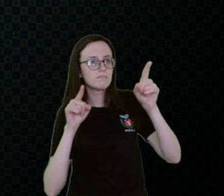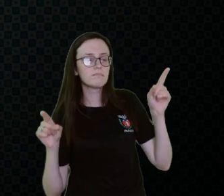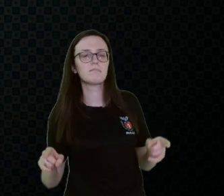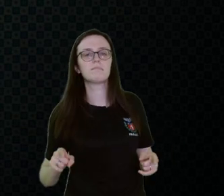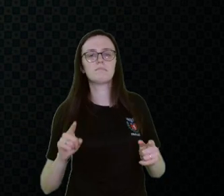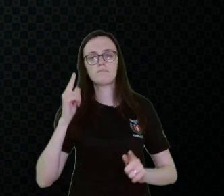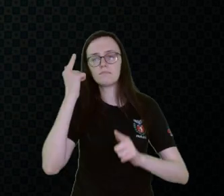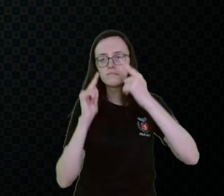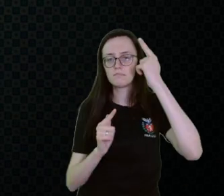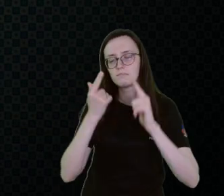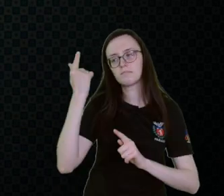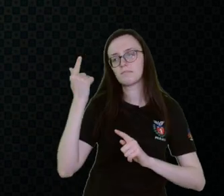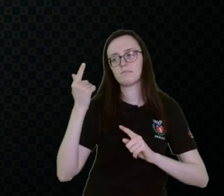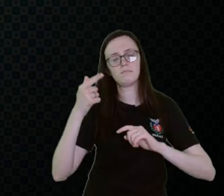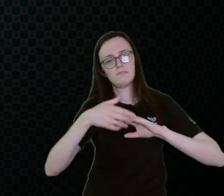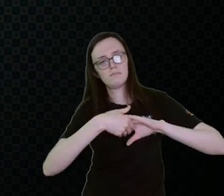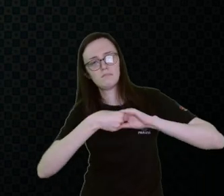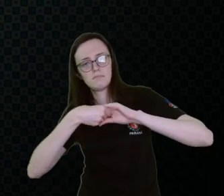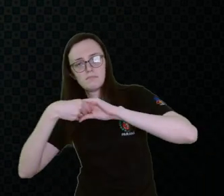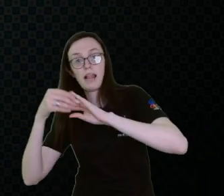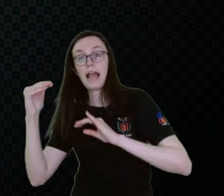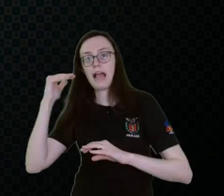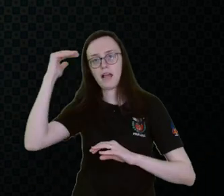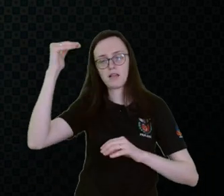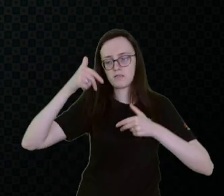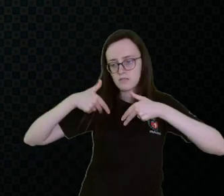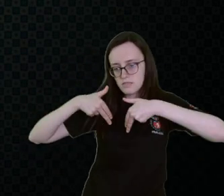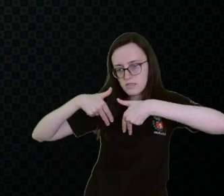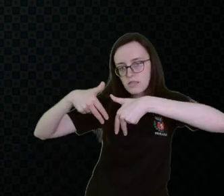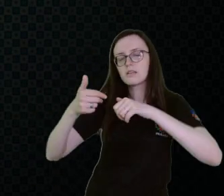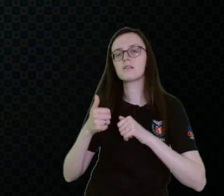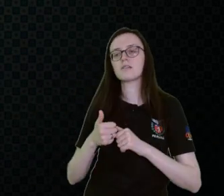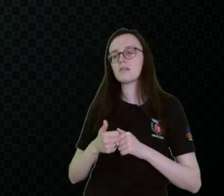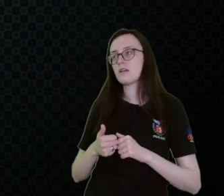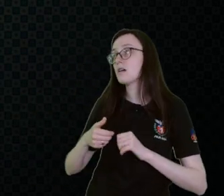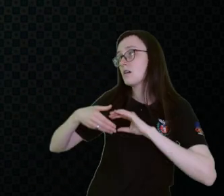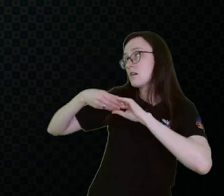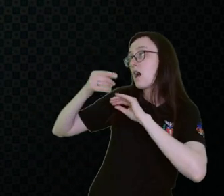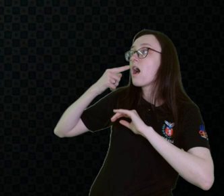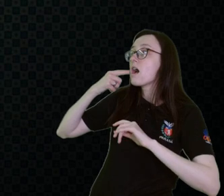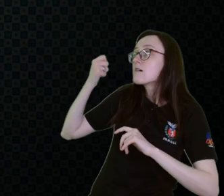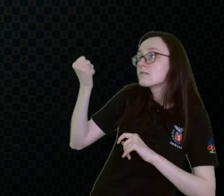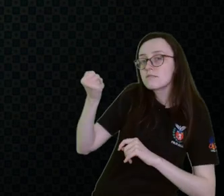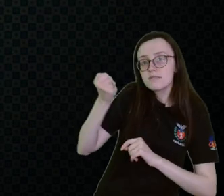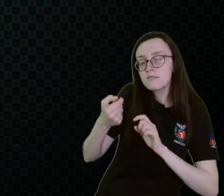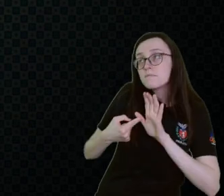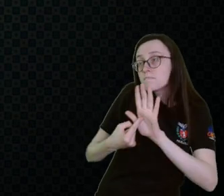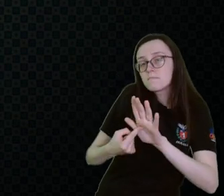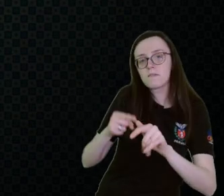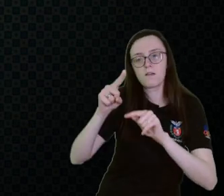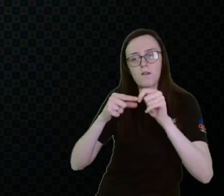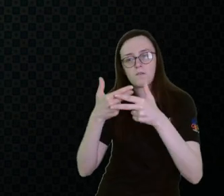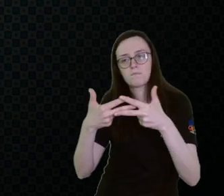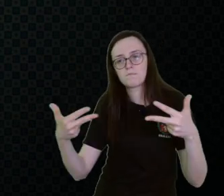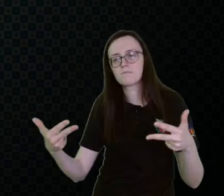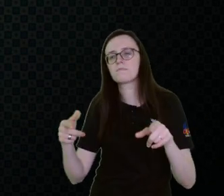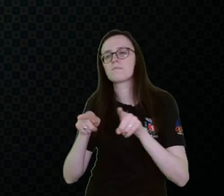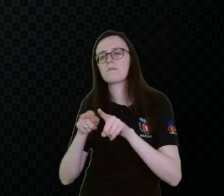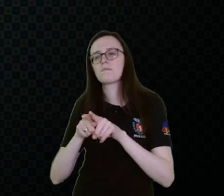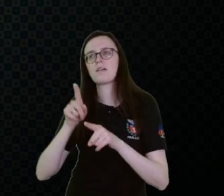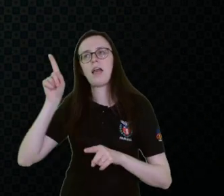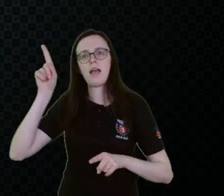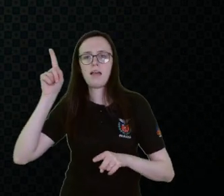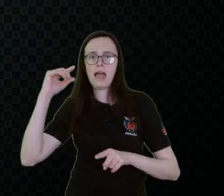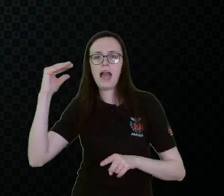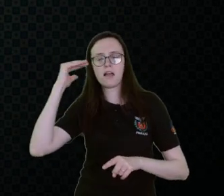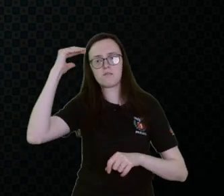gestos, ela pega na mão do adulto quando ela já está andando e mostra o objeto ou vai lá e faz o adulto pegar o que ela quer. Então, a